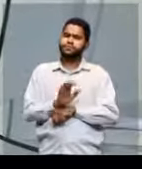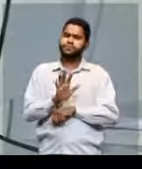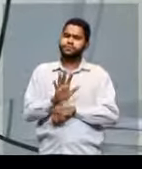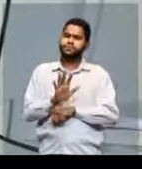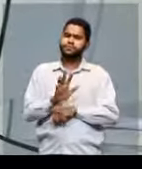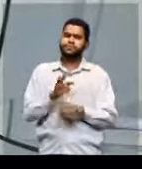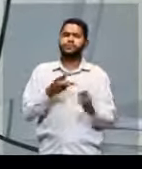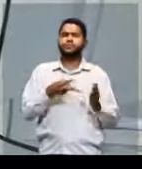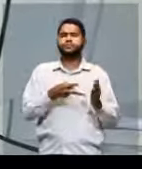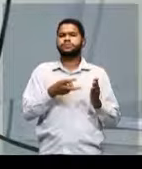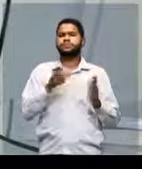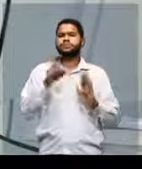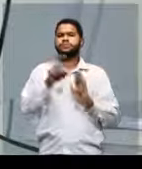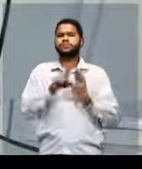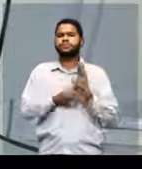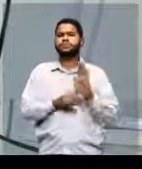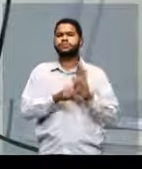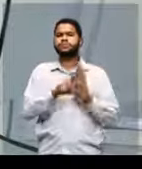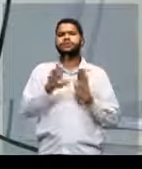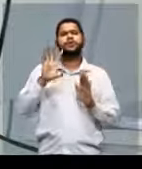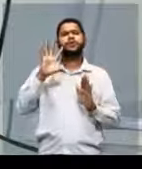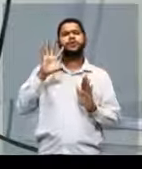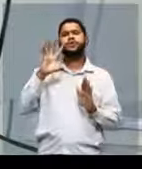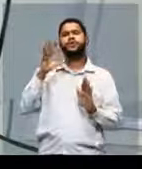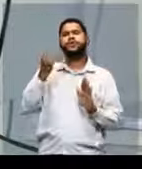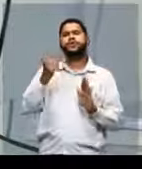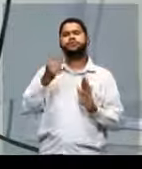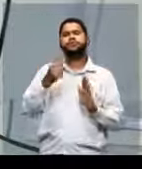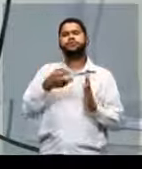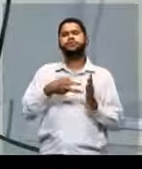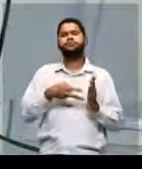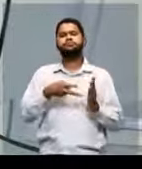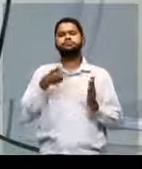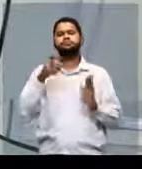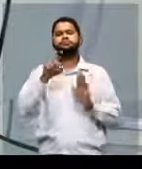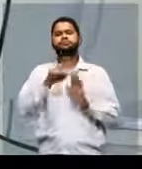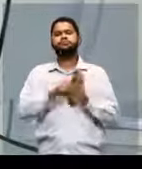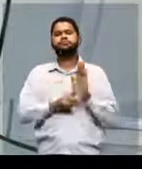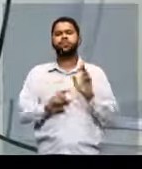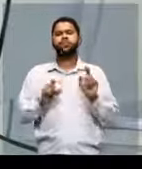Interpretação de texto. O que você acha que é interpretação de texto?